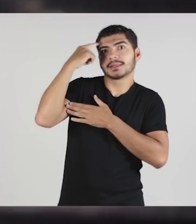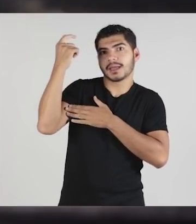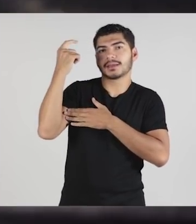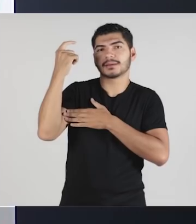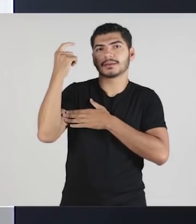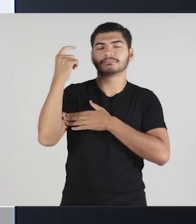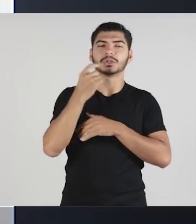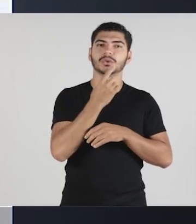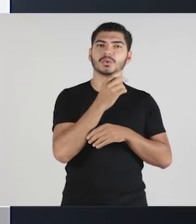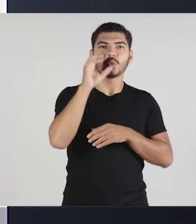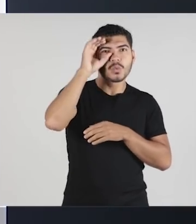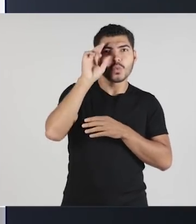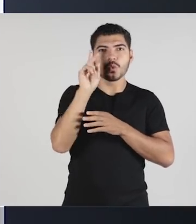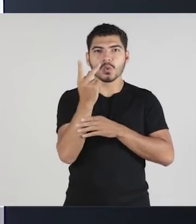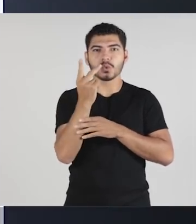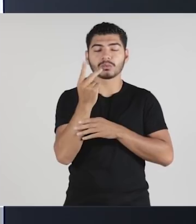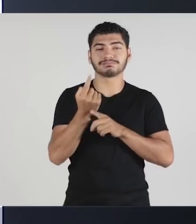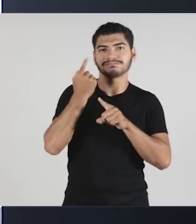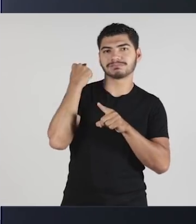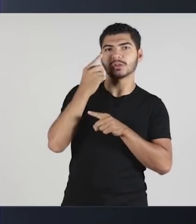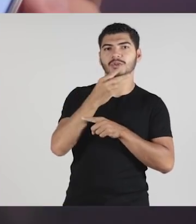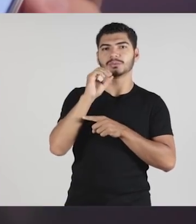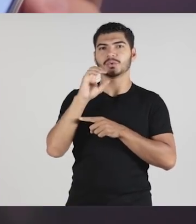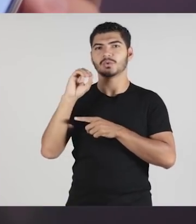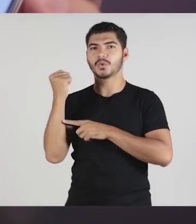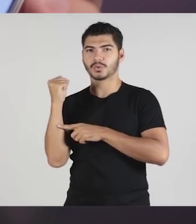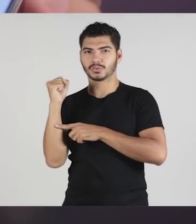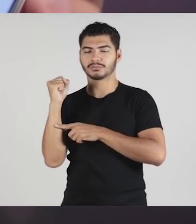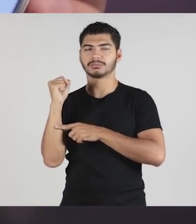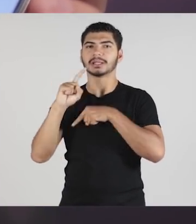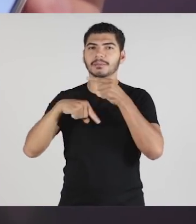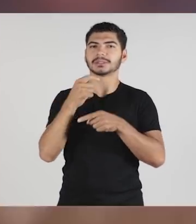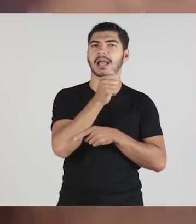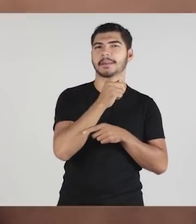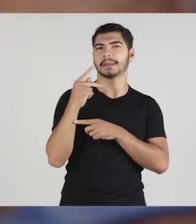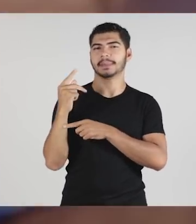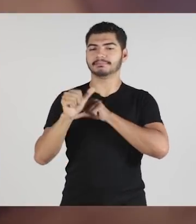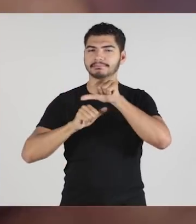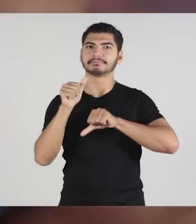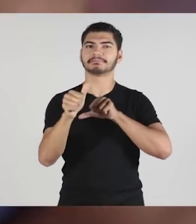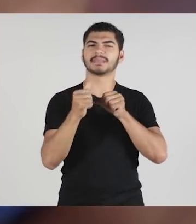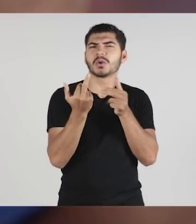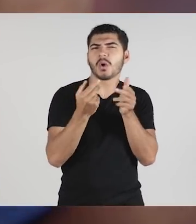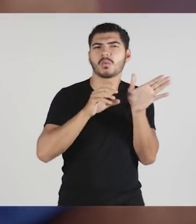do Hugo, lá em 2008. Depois o Hugo ganhou vida através de um app, que é como se fosse o Google Tradutor para a língua